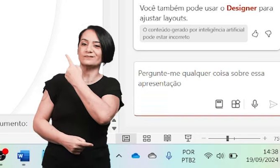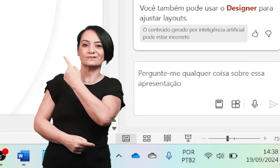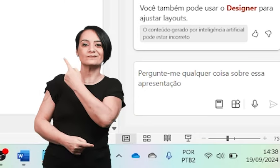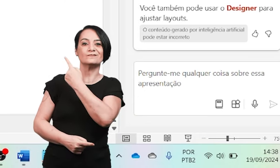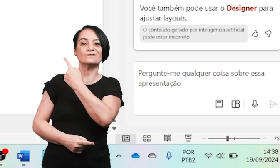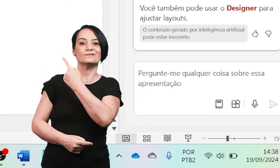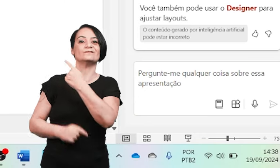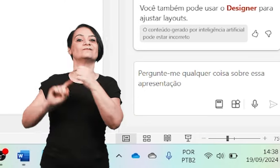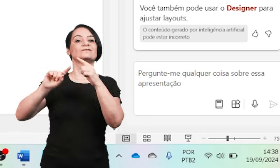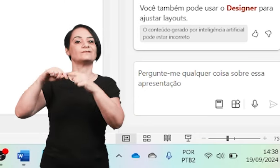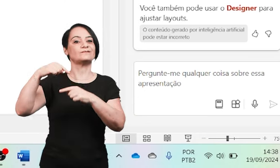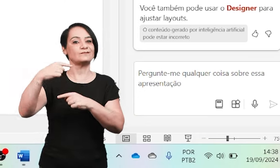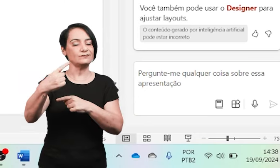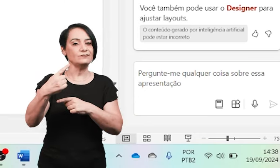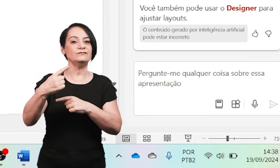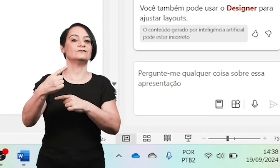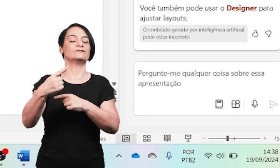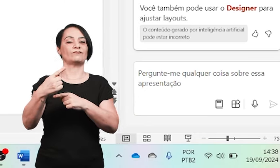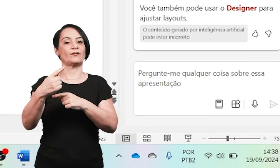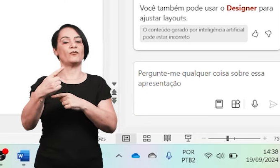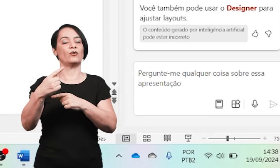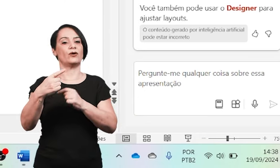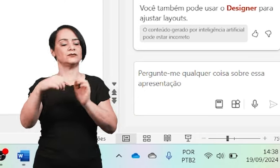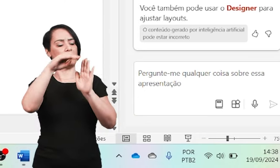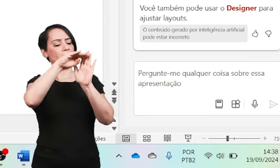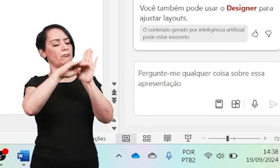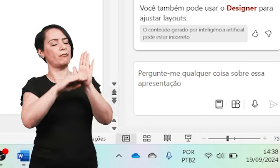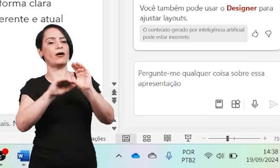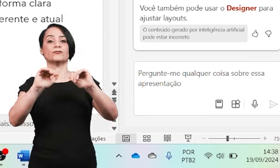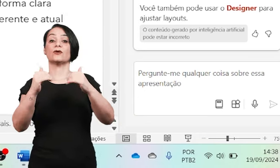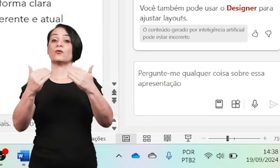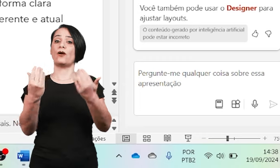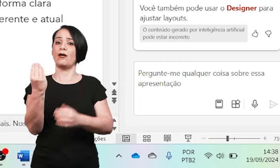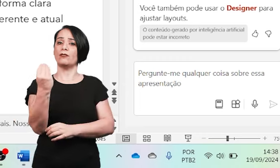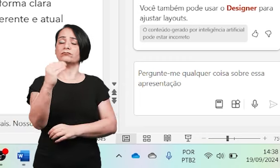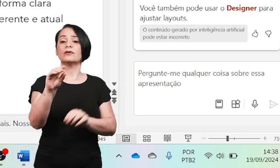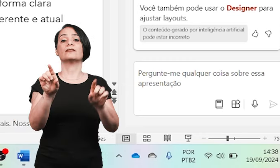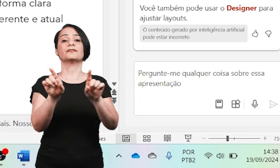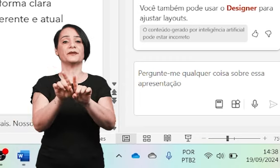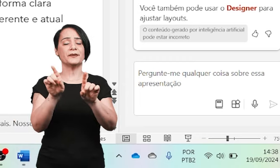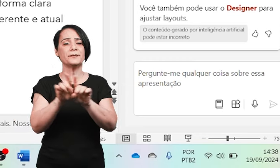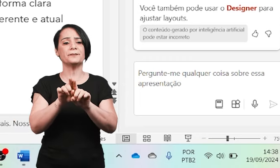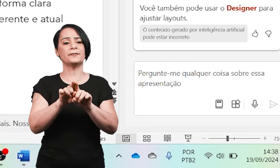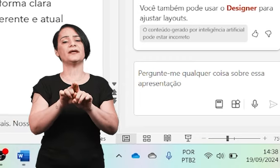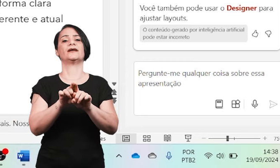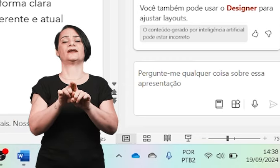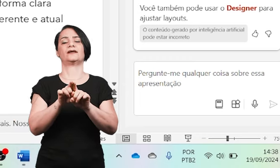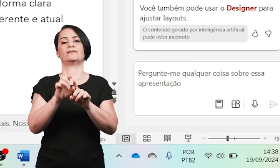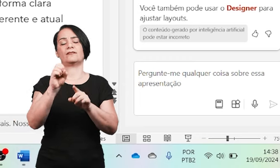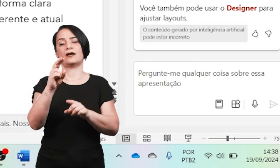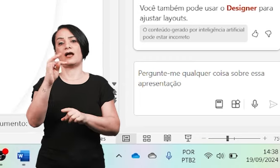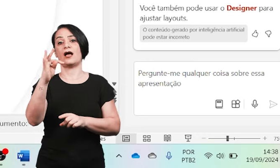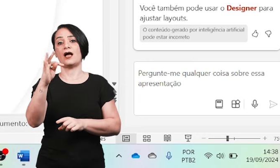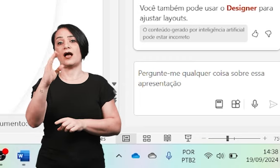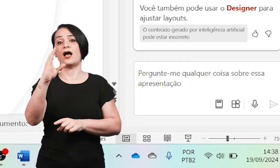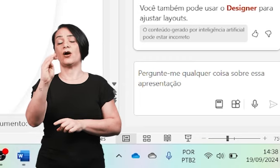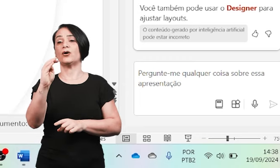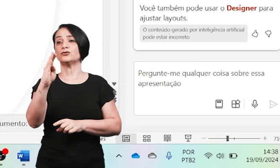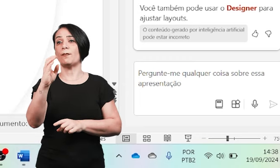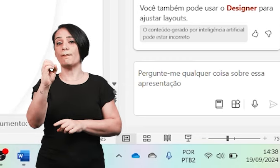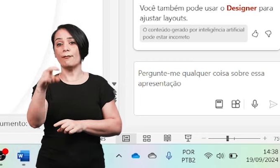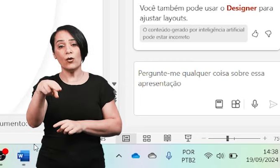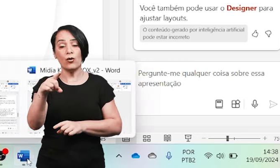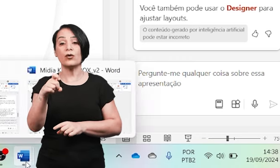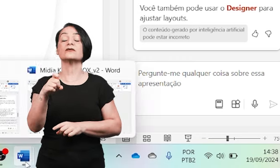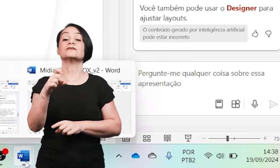Media Kit do Outbox. Outbox, colocou aqui quais são as pautas, colocou também aqui o que que é o Outbox. Ah, tem um